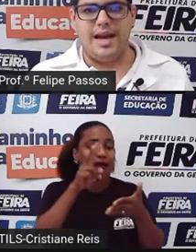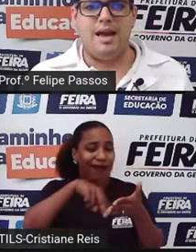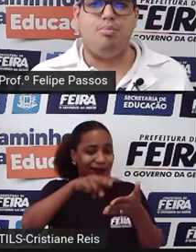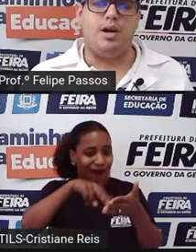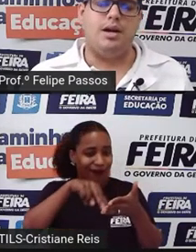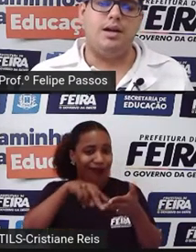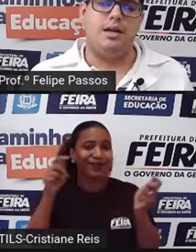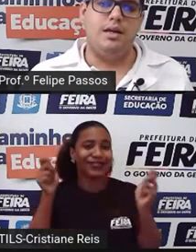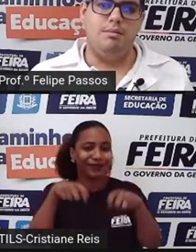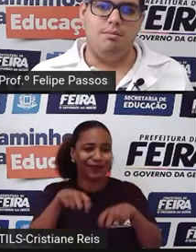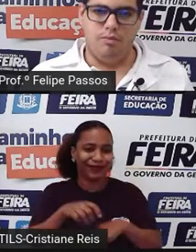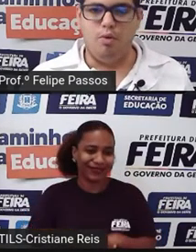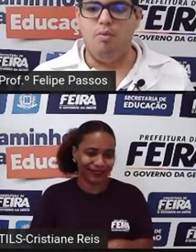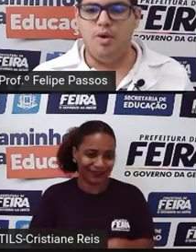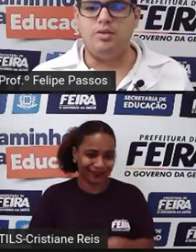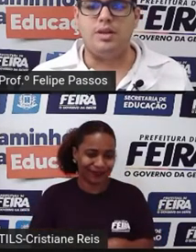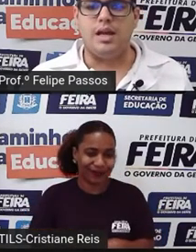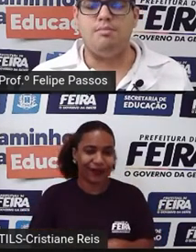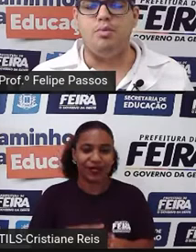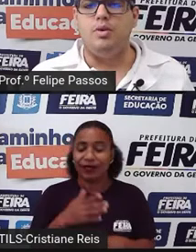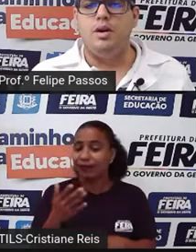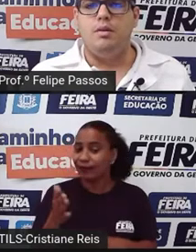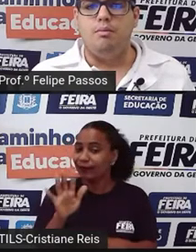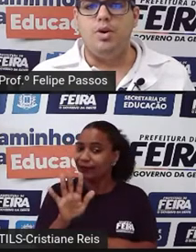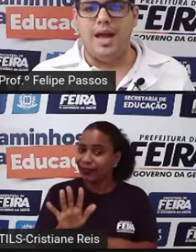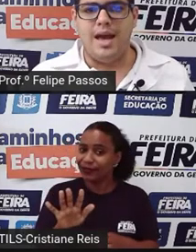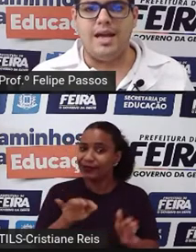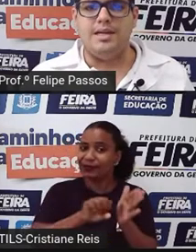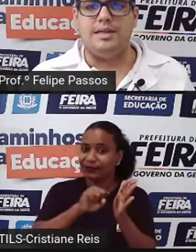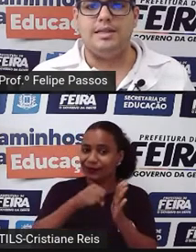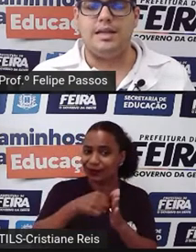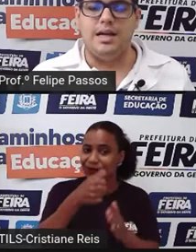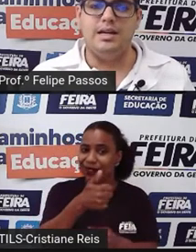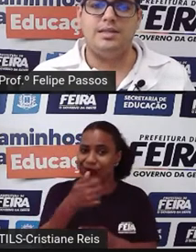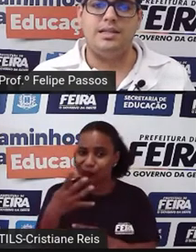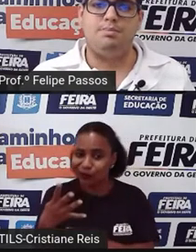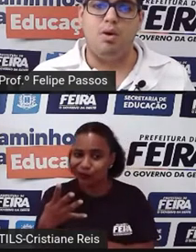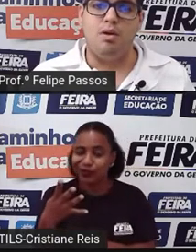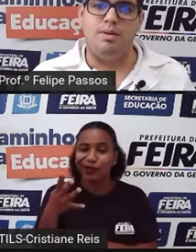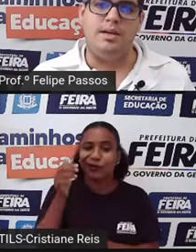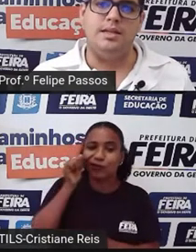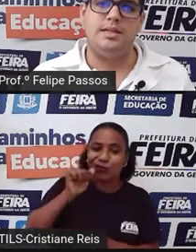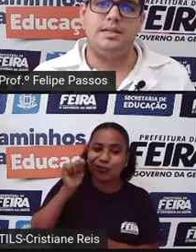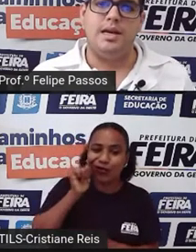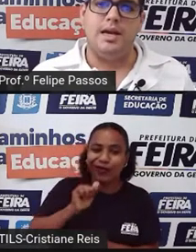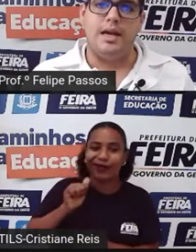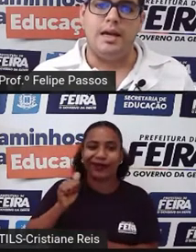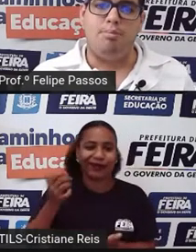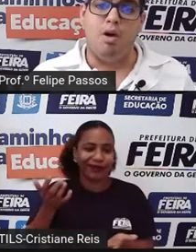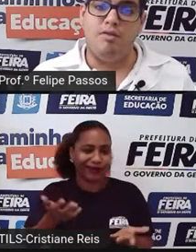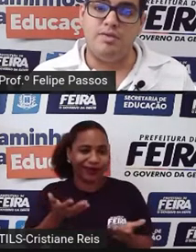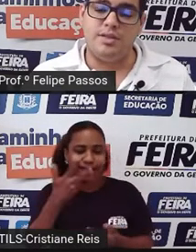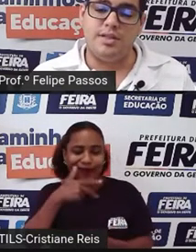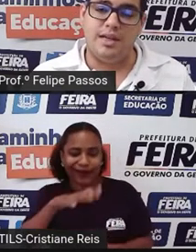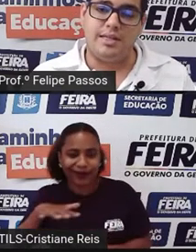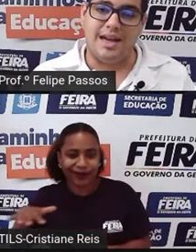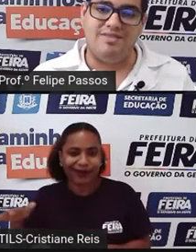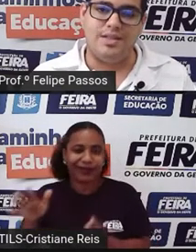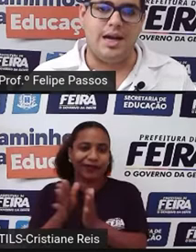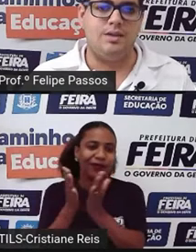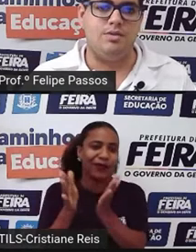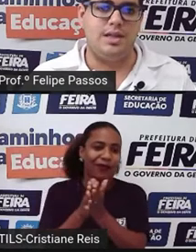nessa época e por muito tempo, mulheres, crianças, pobres, povos